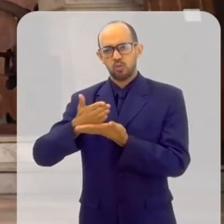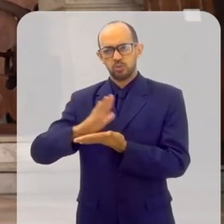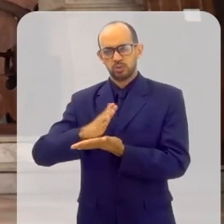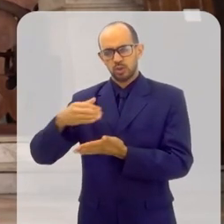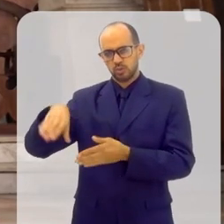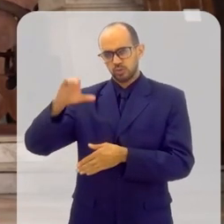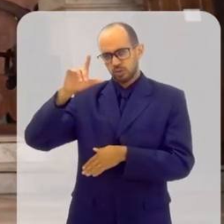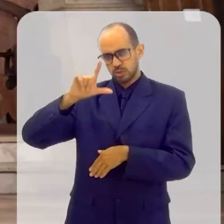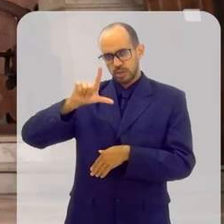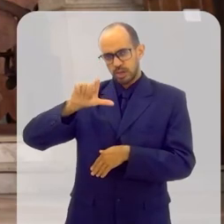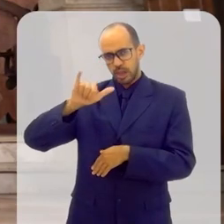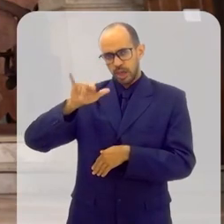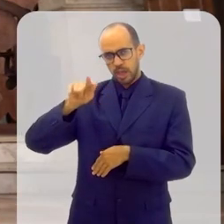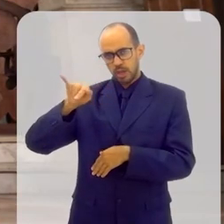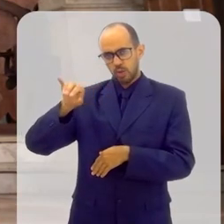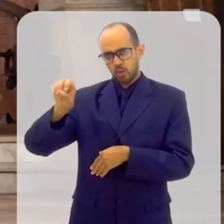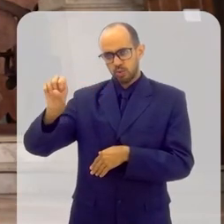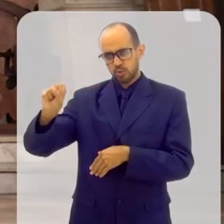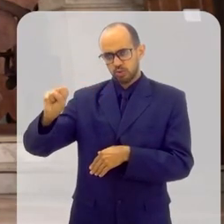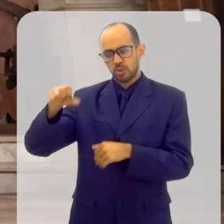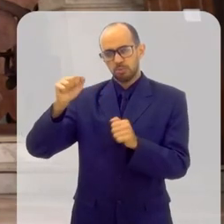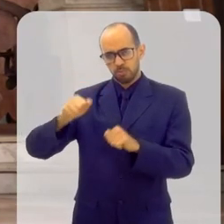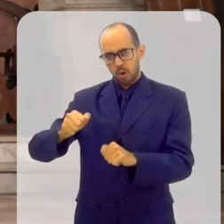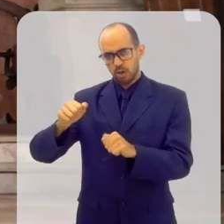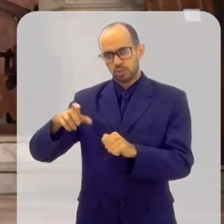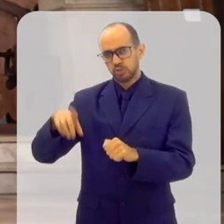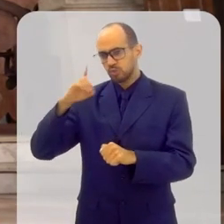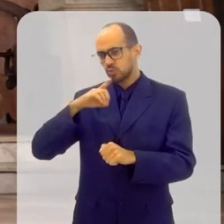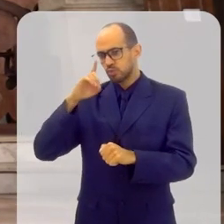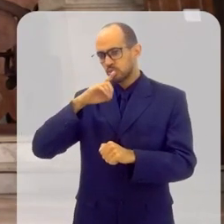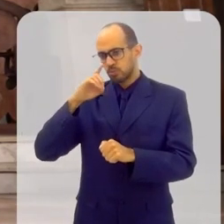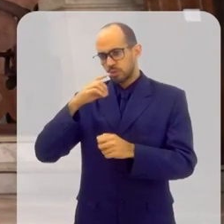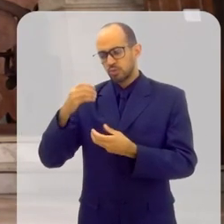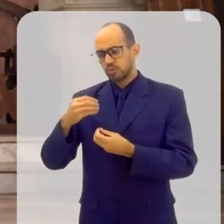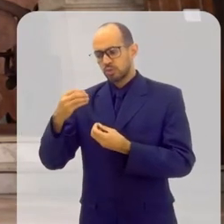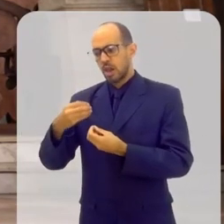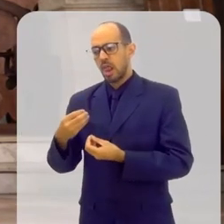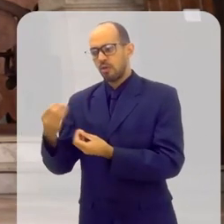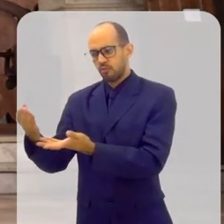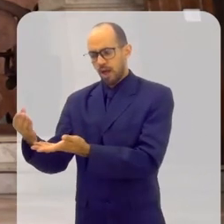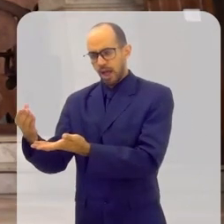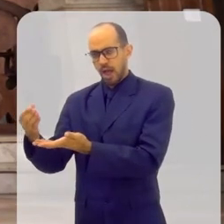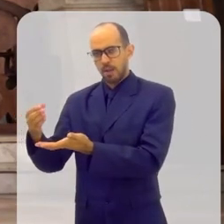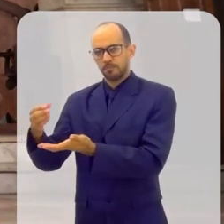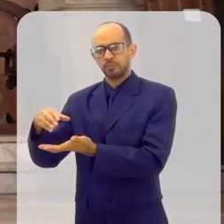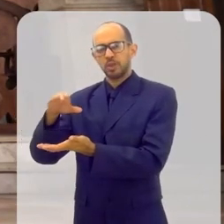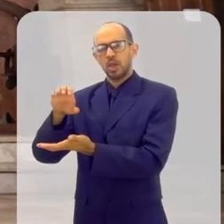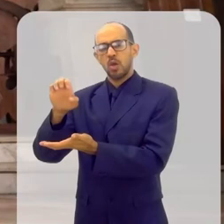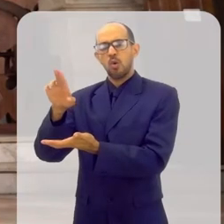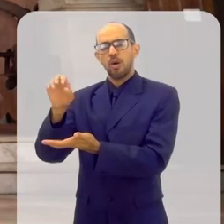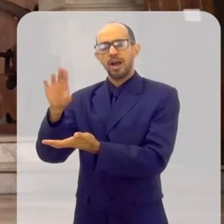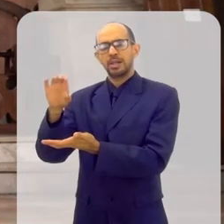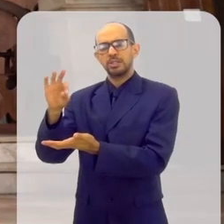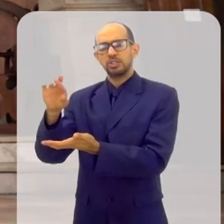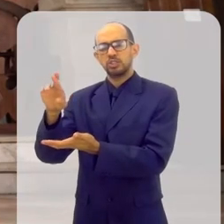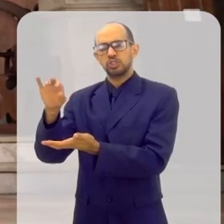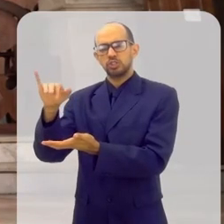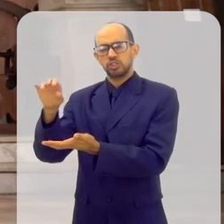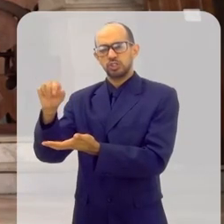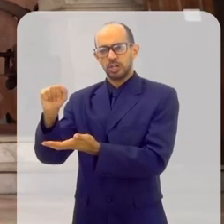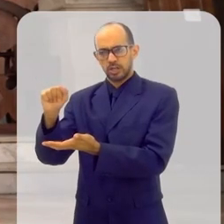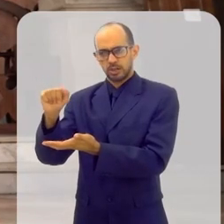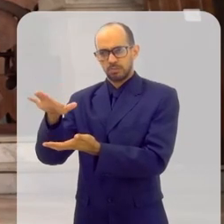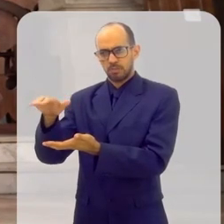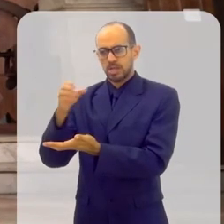extraordinários da Eucaristia, que podem levar aos domingos a Eucaristia para aquele fiel que não pode mais ir à